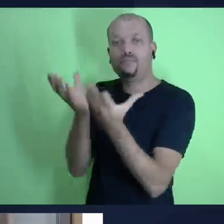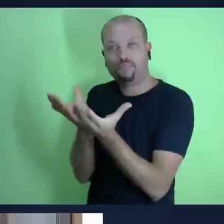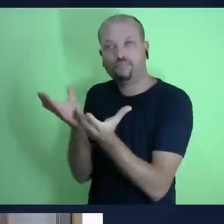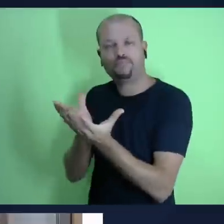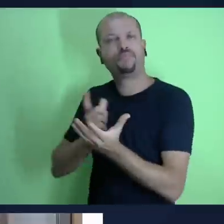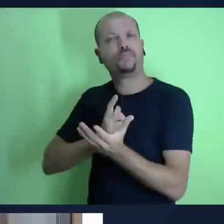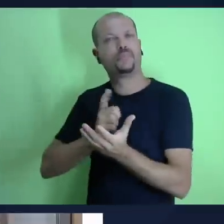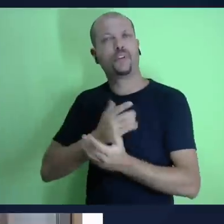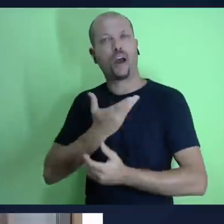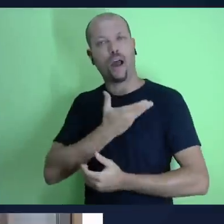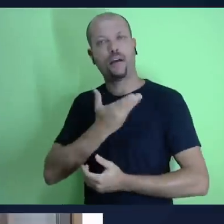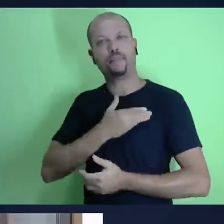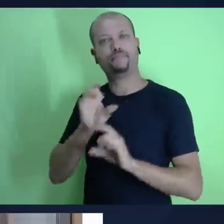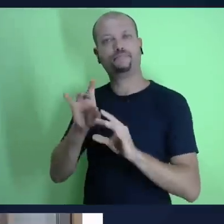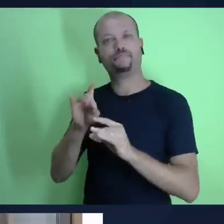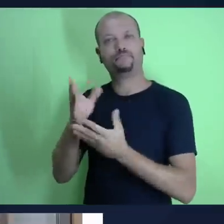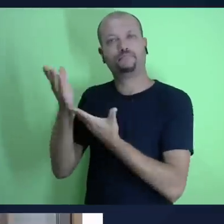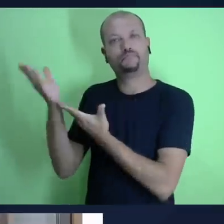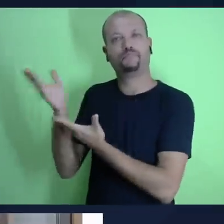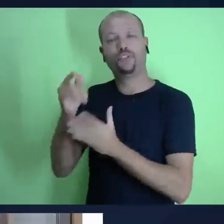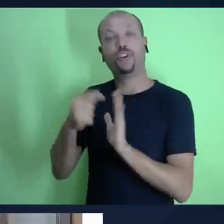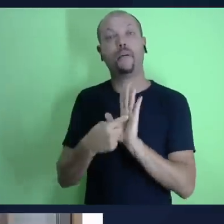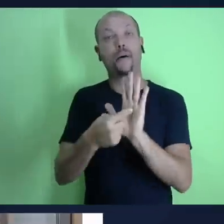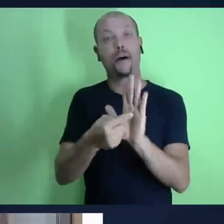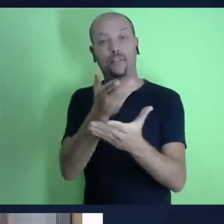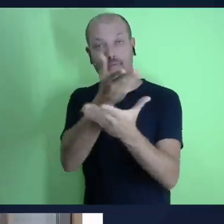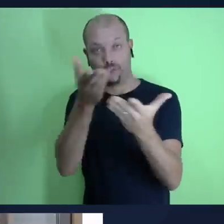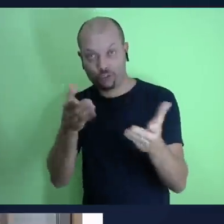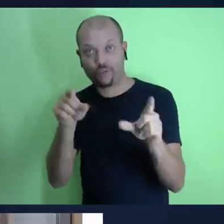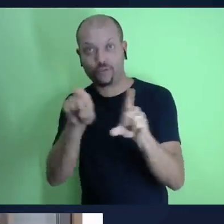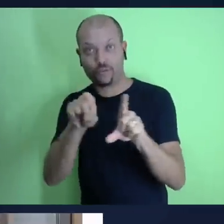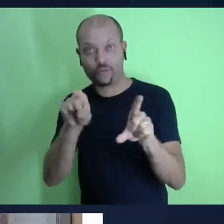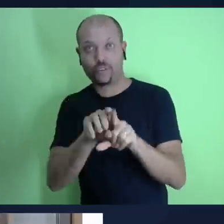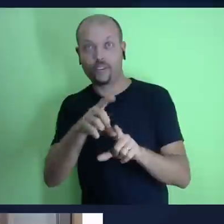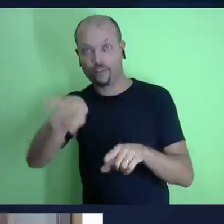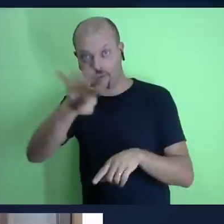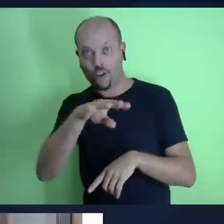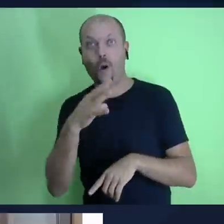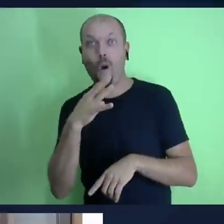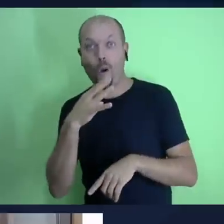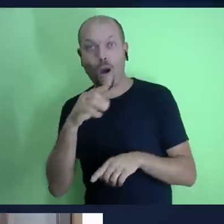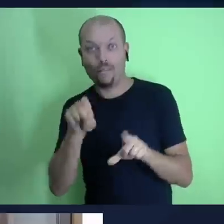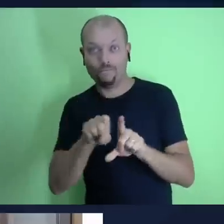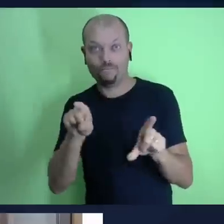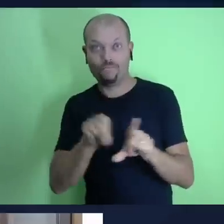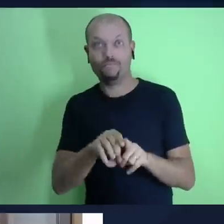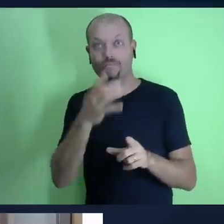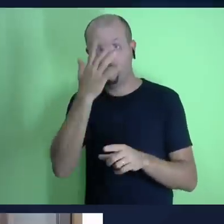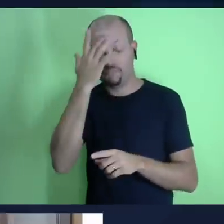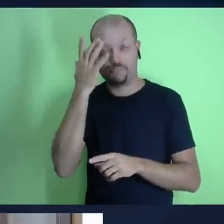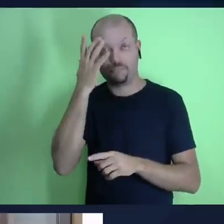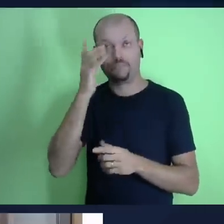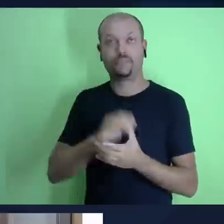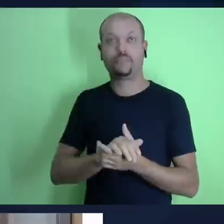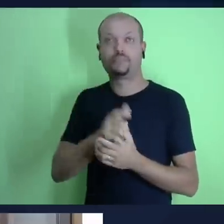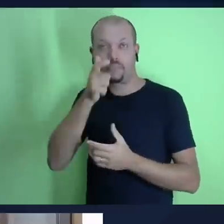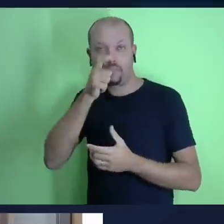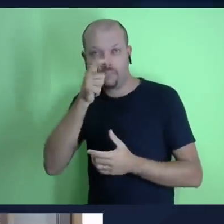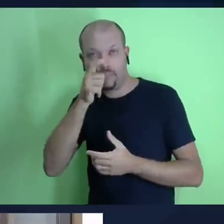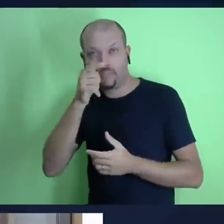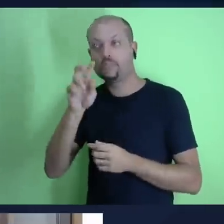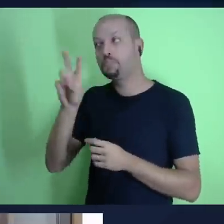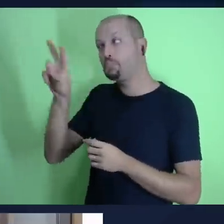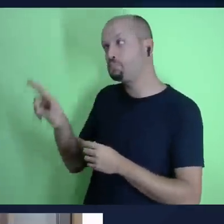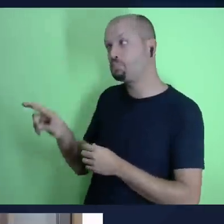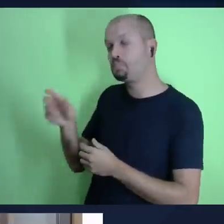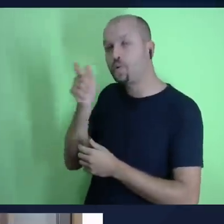cristã fidelidade cristã e eu tenho um aqui amigo especial que eu já vou apresentar para vocês que é conhecido de muitos aqueles